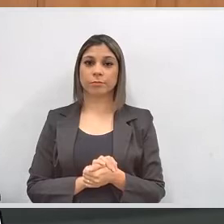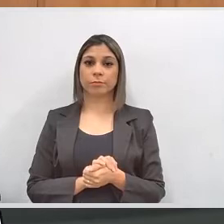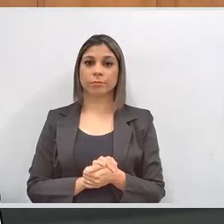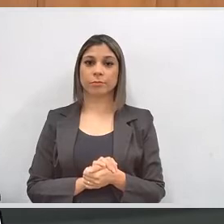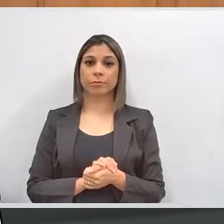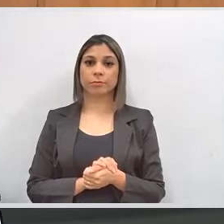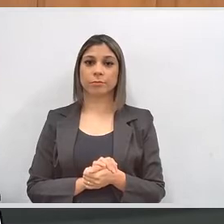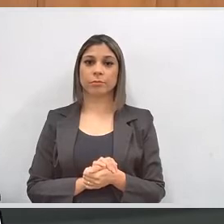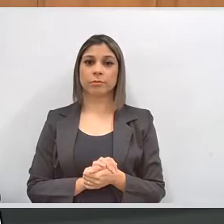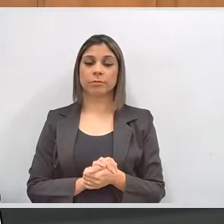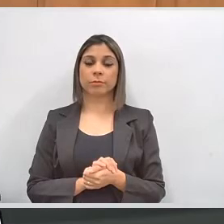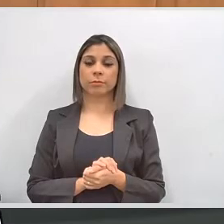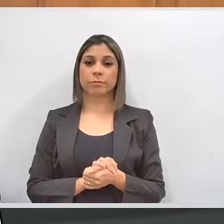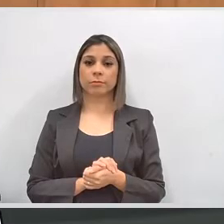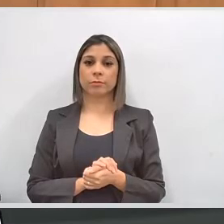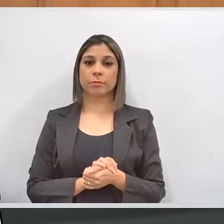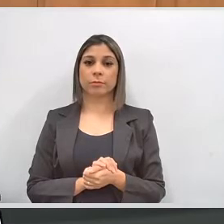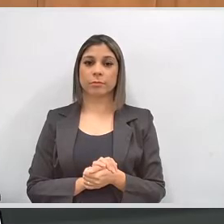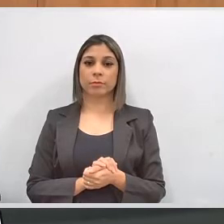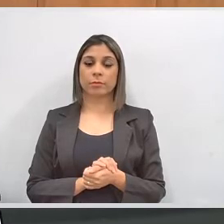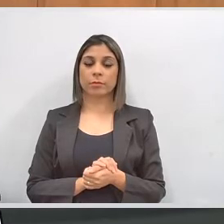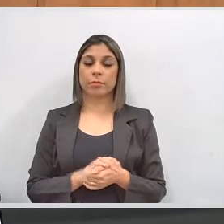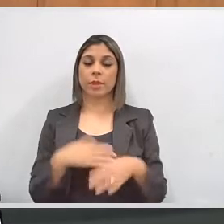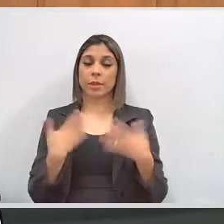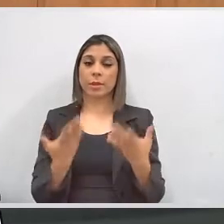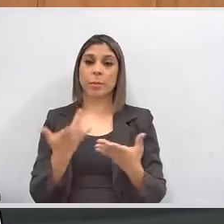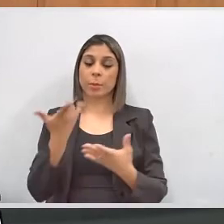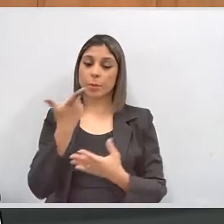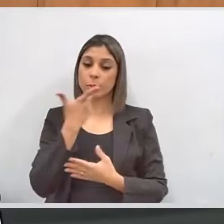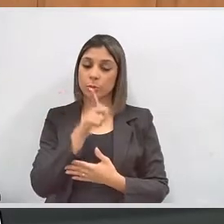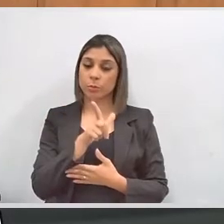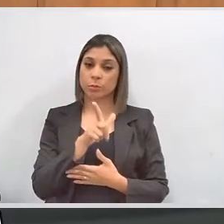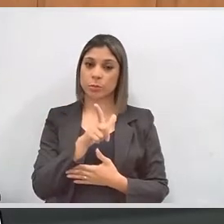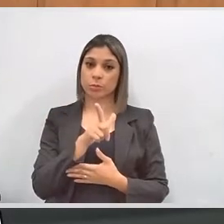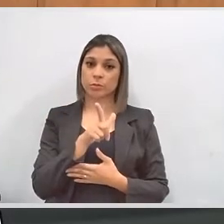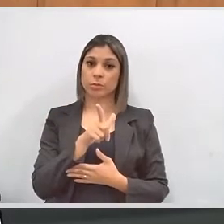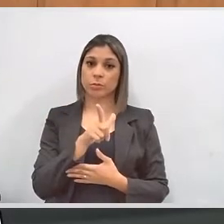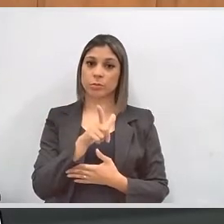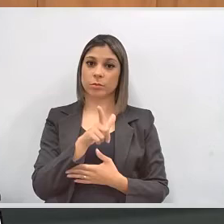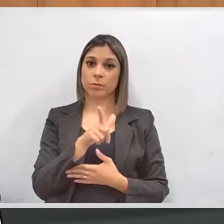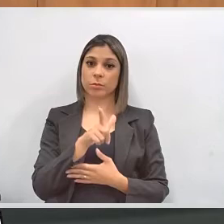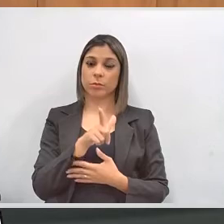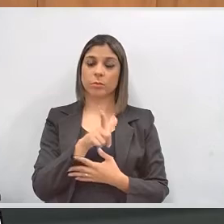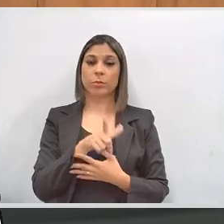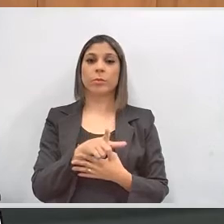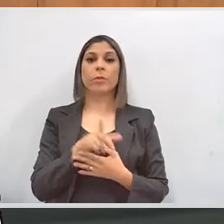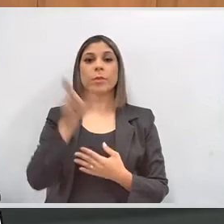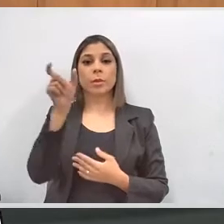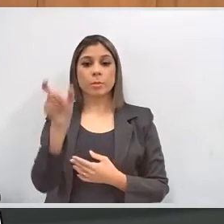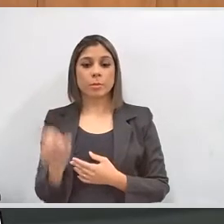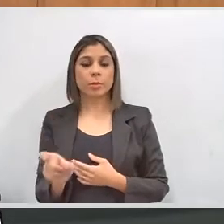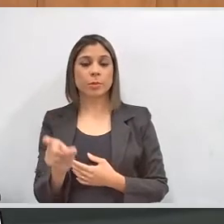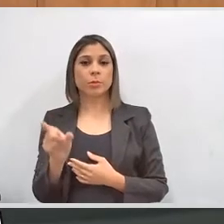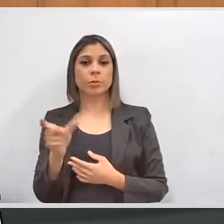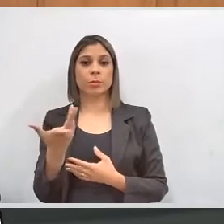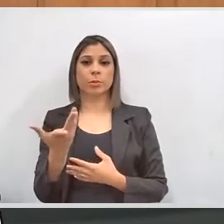desta plenitude, digamos assim, de comodidade para o usuário